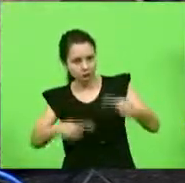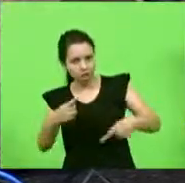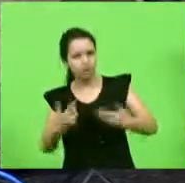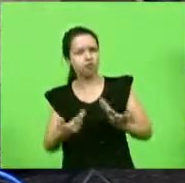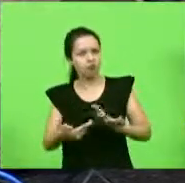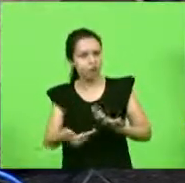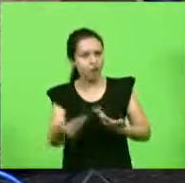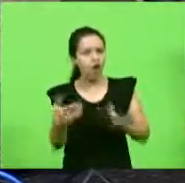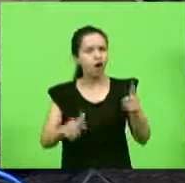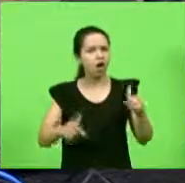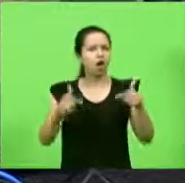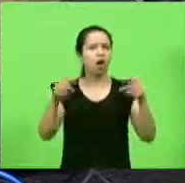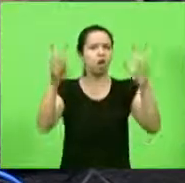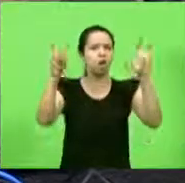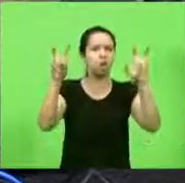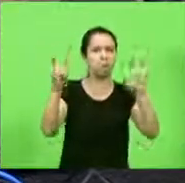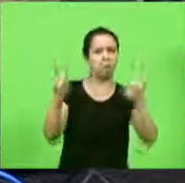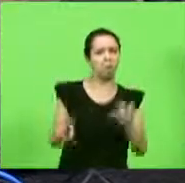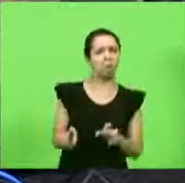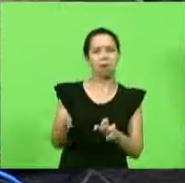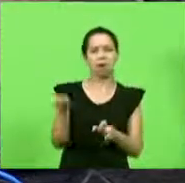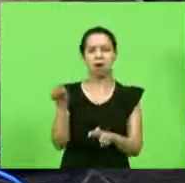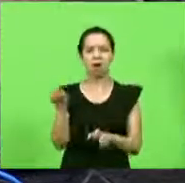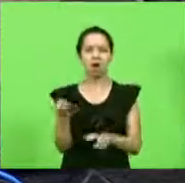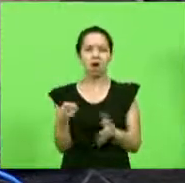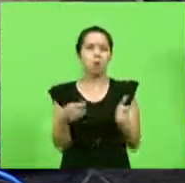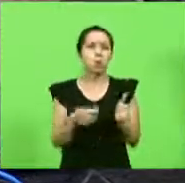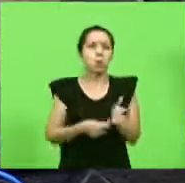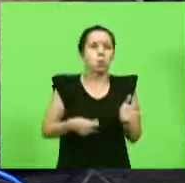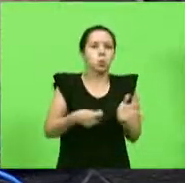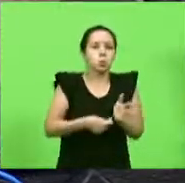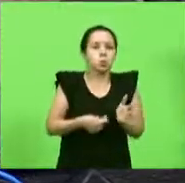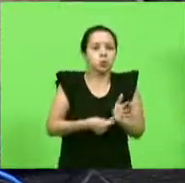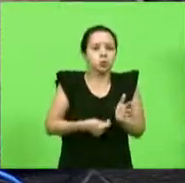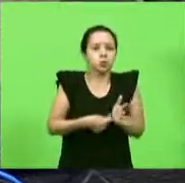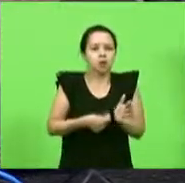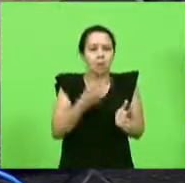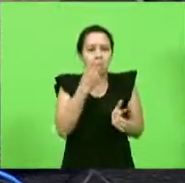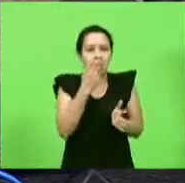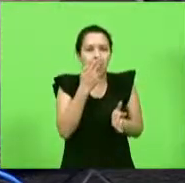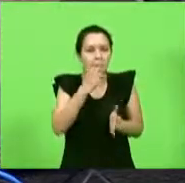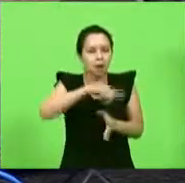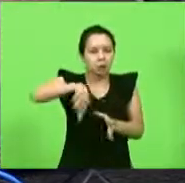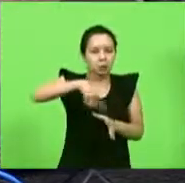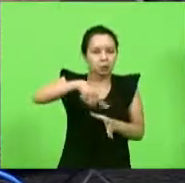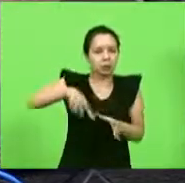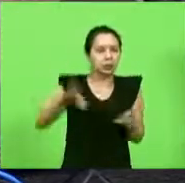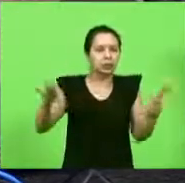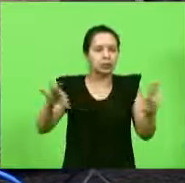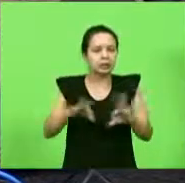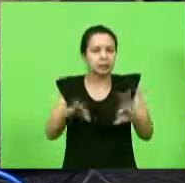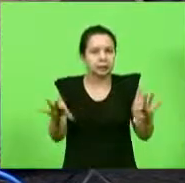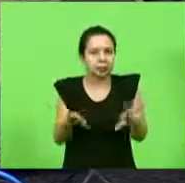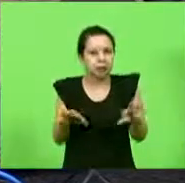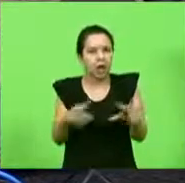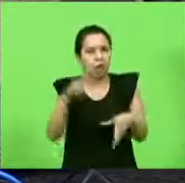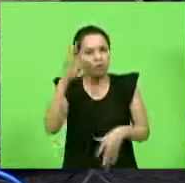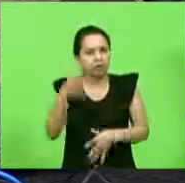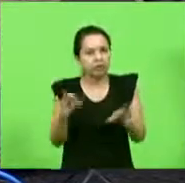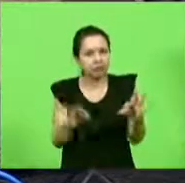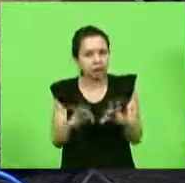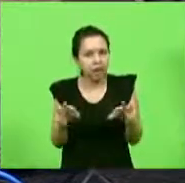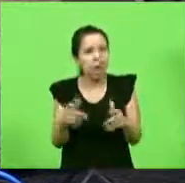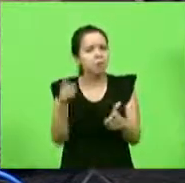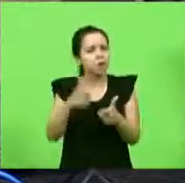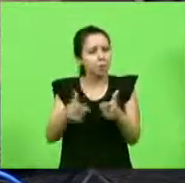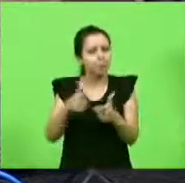questão. não iam ficar lá só atingindo e lutando contra moinhos de vento. Iam atingir, iam enfrentar os problemas reais do